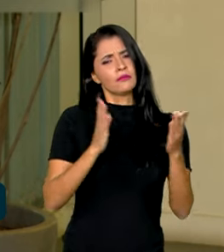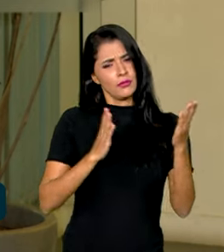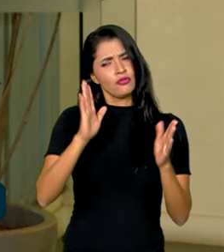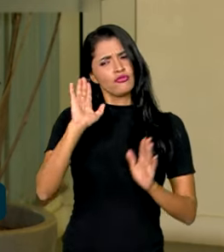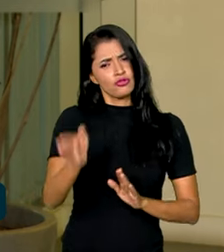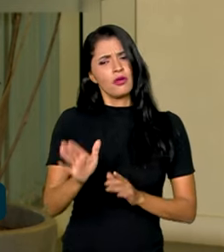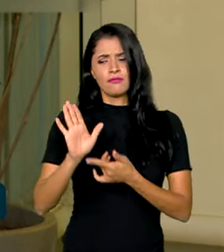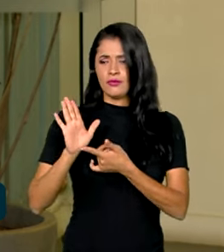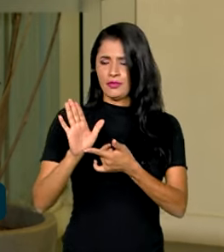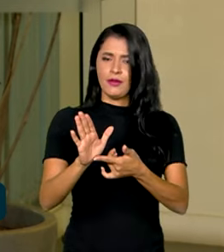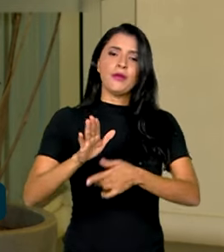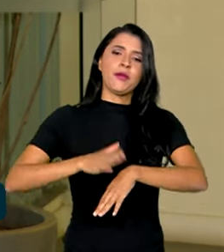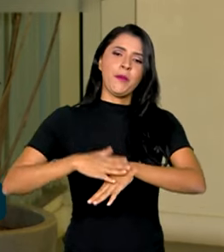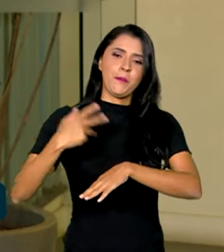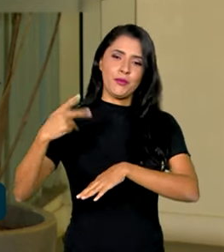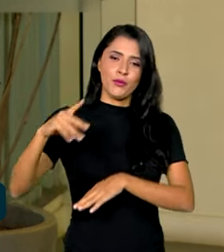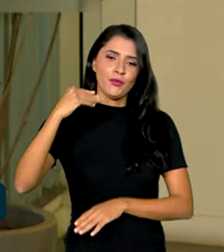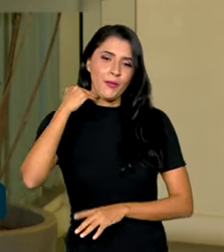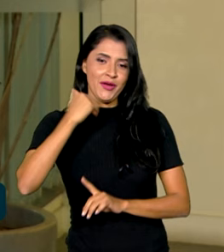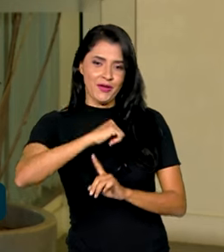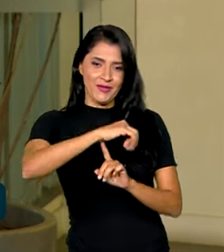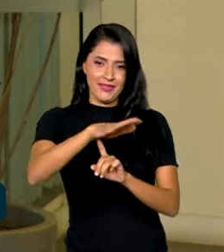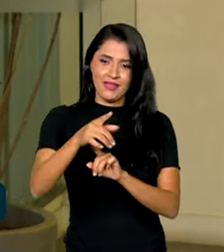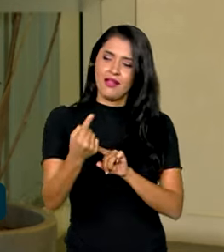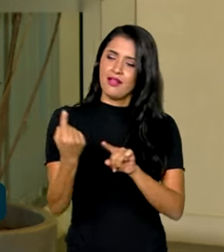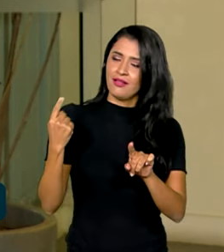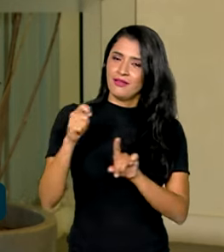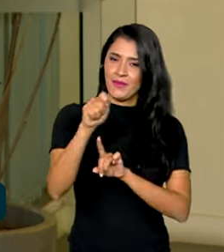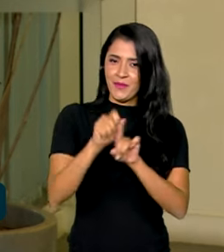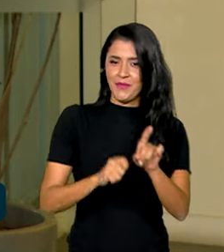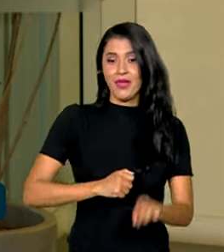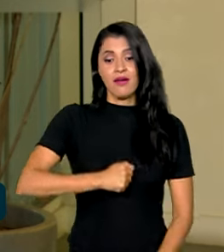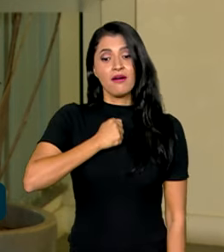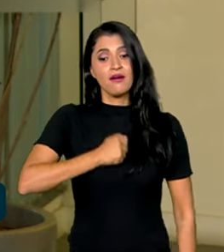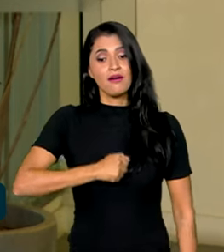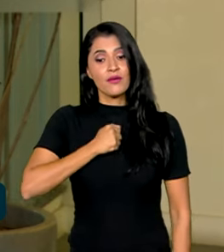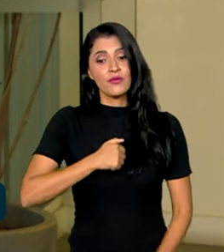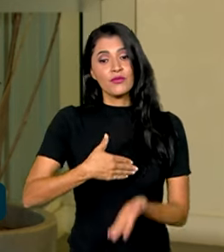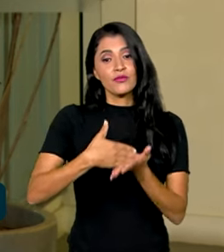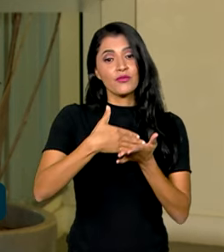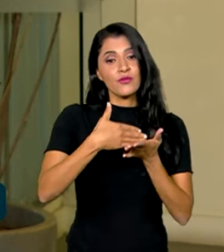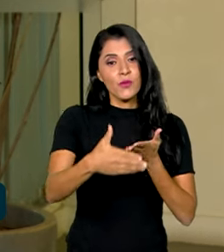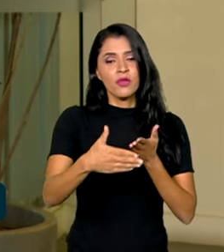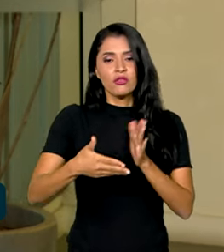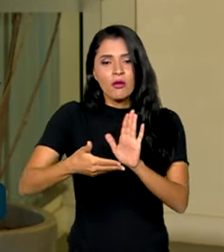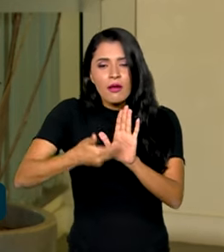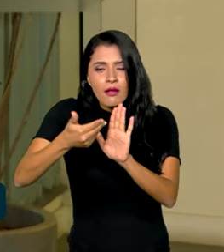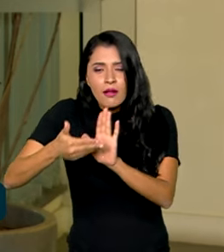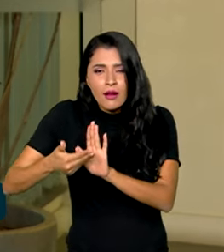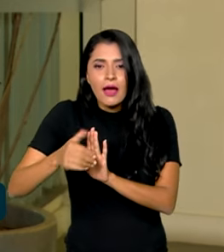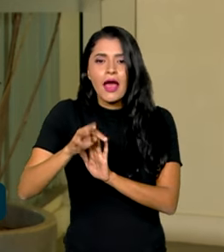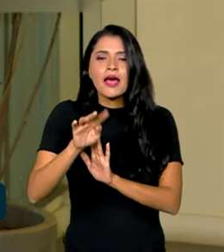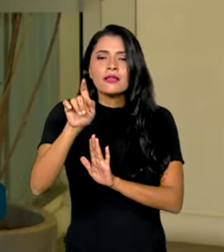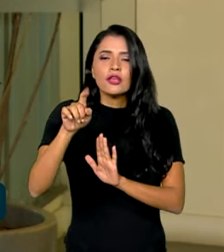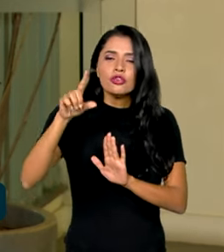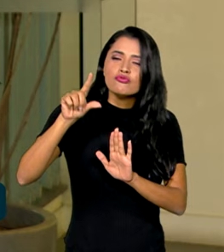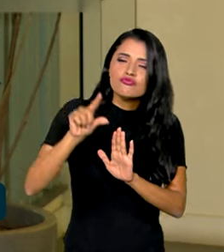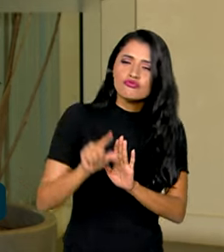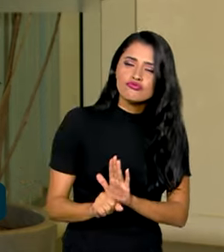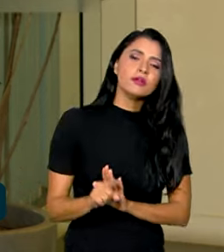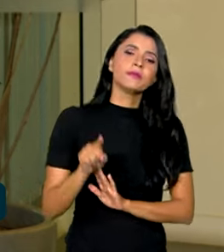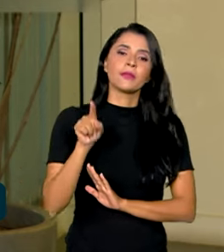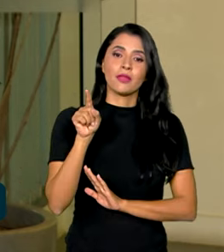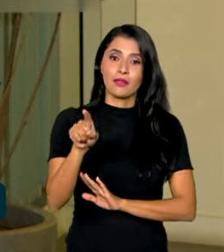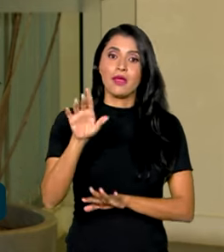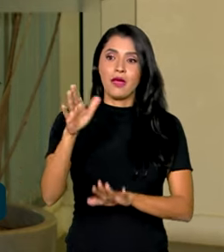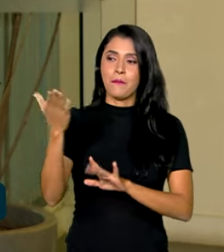sinalizado pelo próprio Banco Central lá no mês de agosto, quando iniciou esse ciclo de cortes na taxa básica de juros. Lá